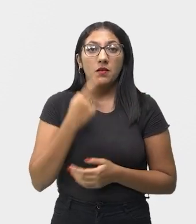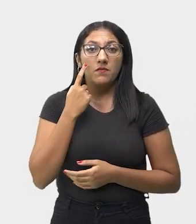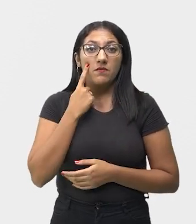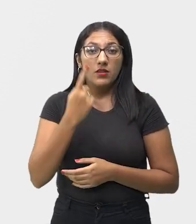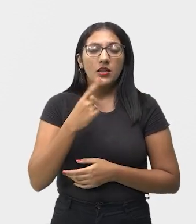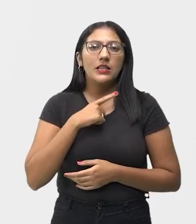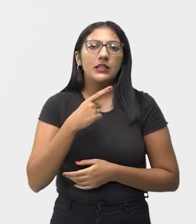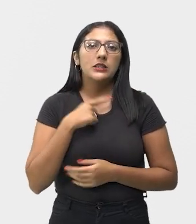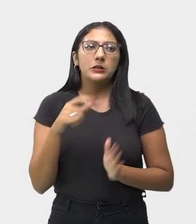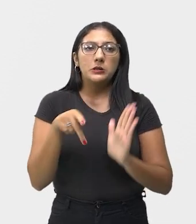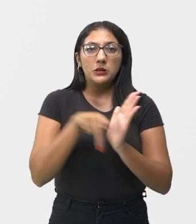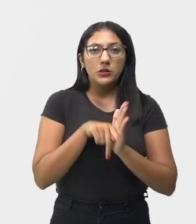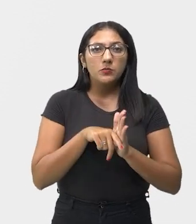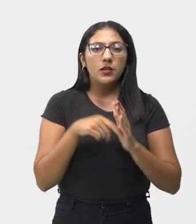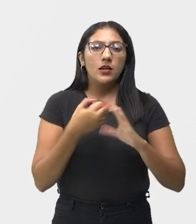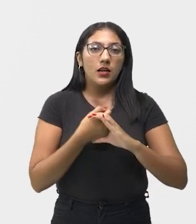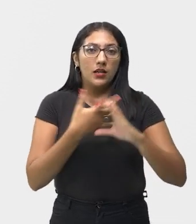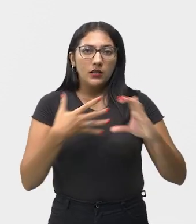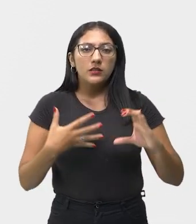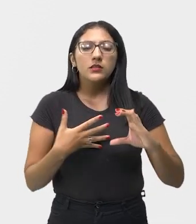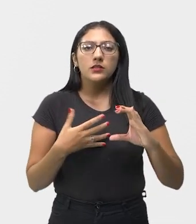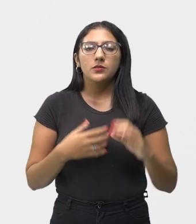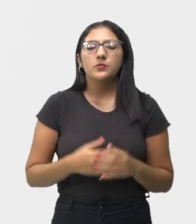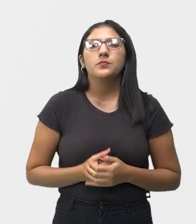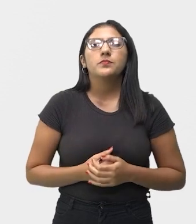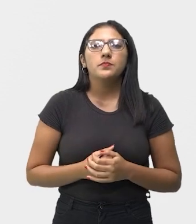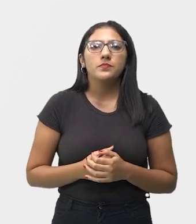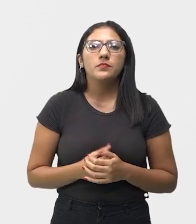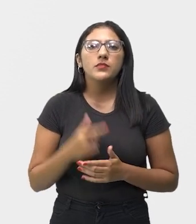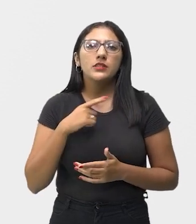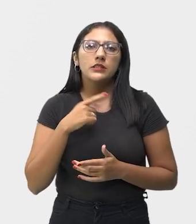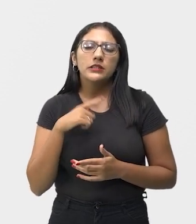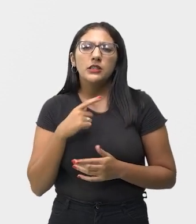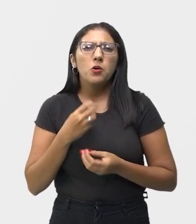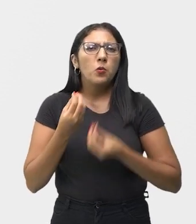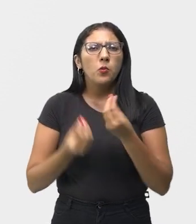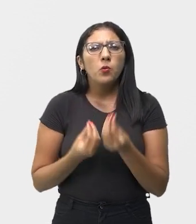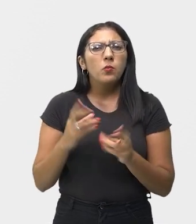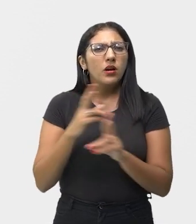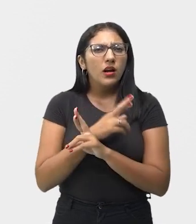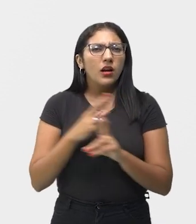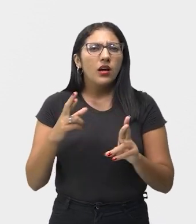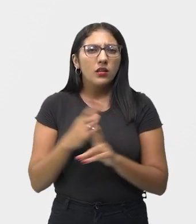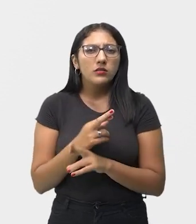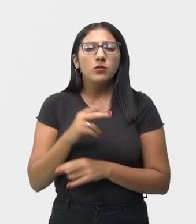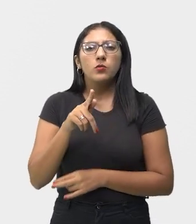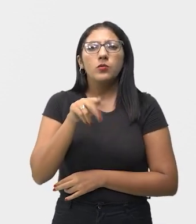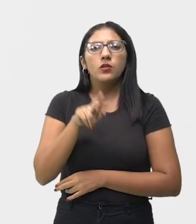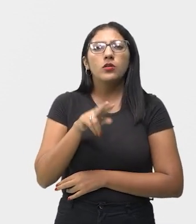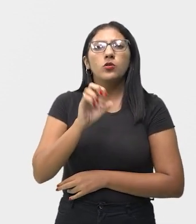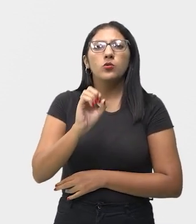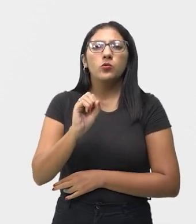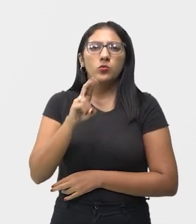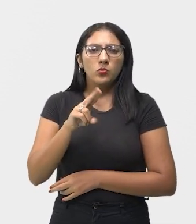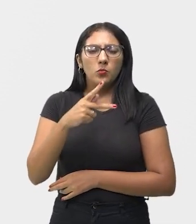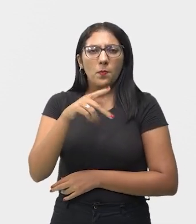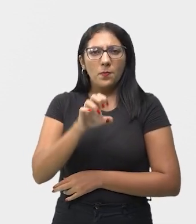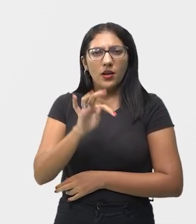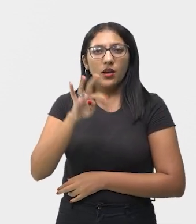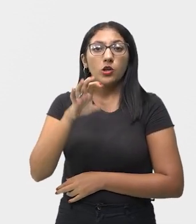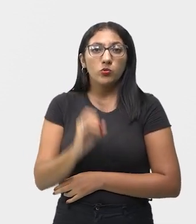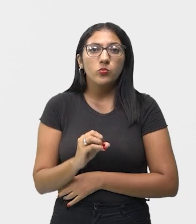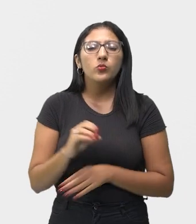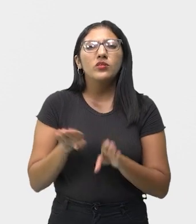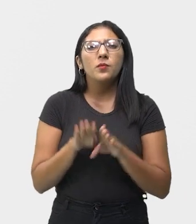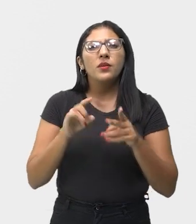característica do barroco, não é verdade? Recurso como o mordente, o grupeto e